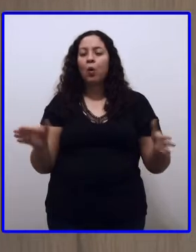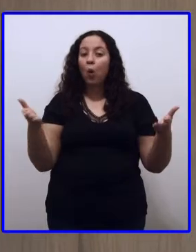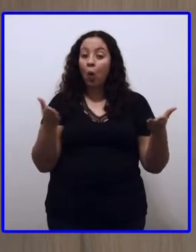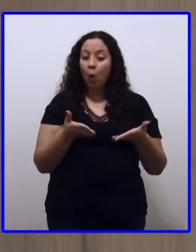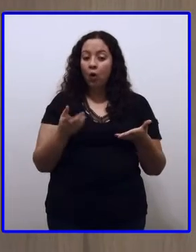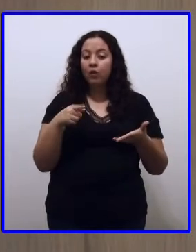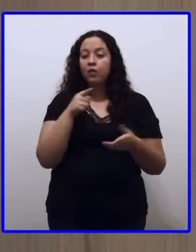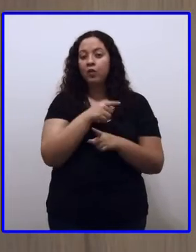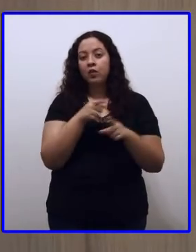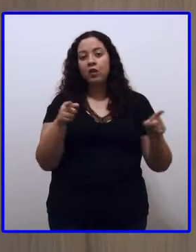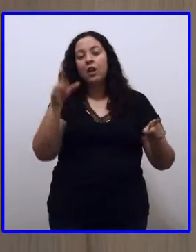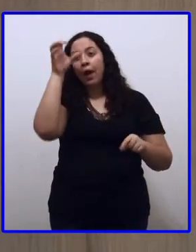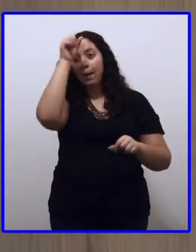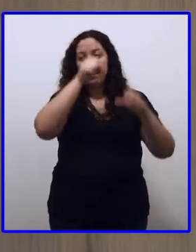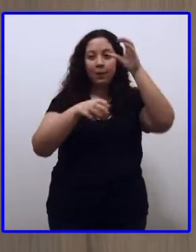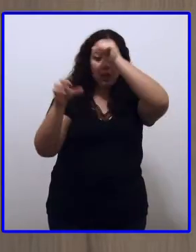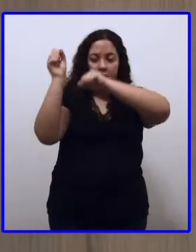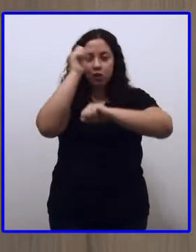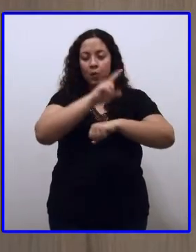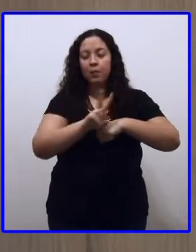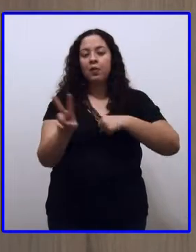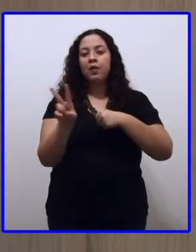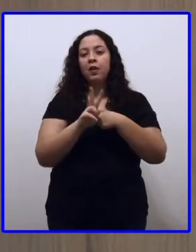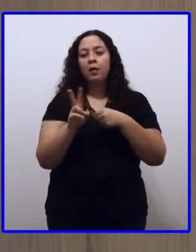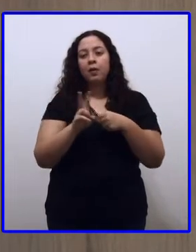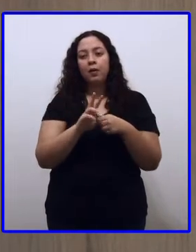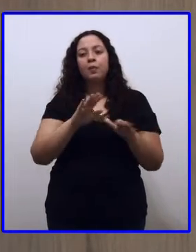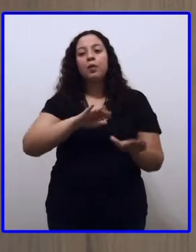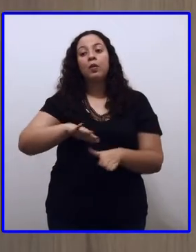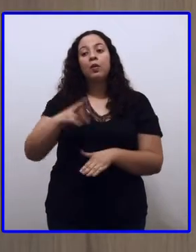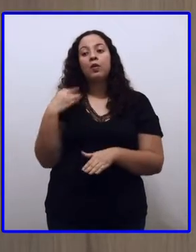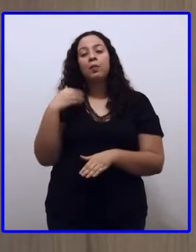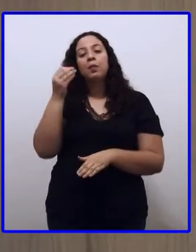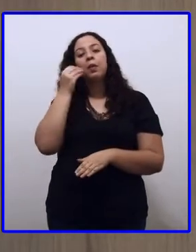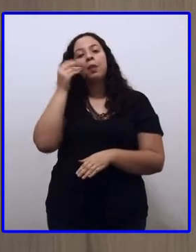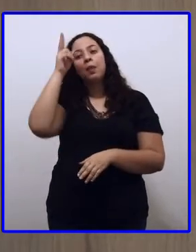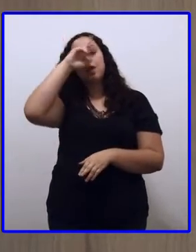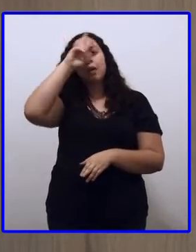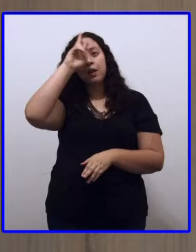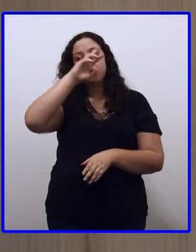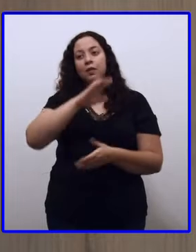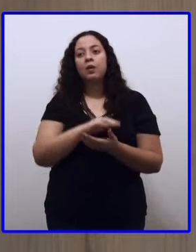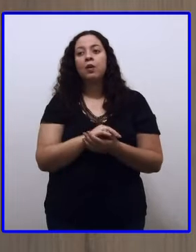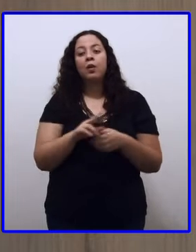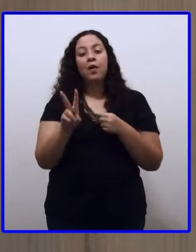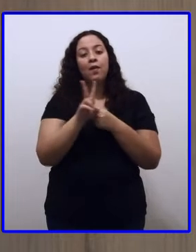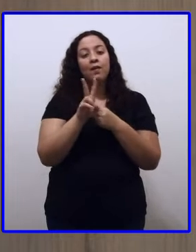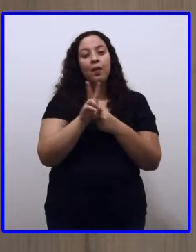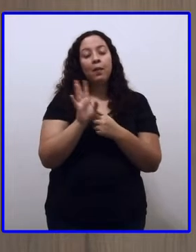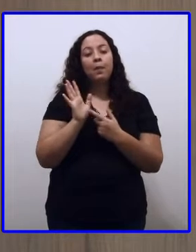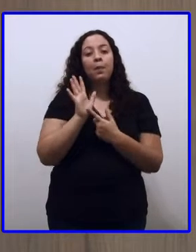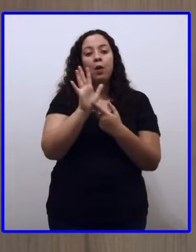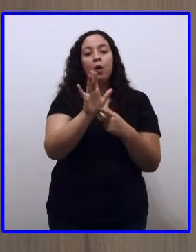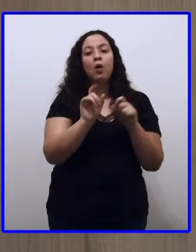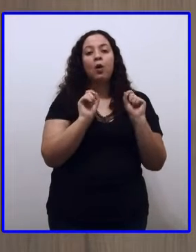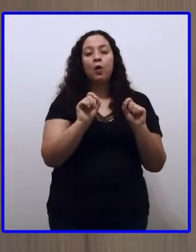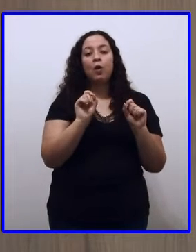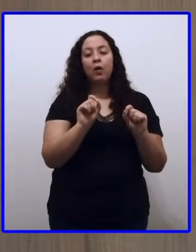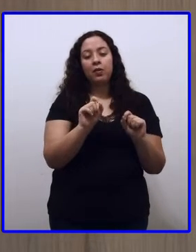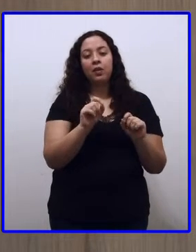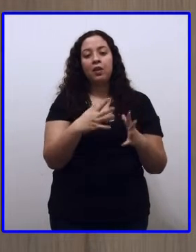hoje vocês aprenderam sobre verbo. Vamos só retomar. Os verbos, eles são as palavras que indicam, né,